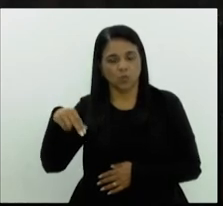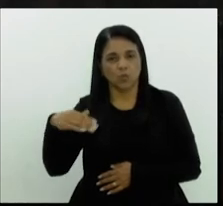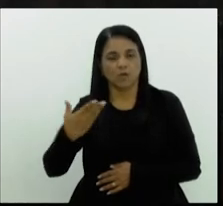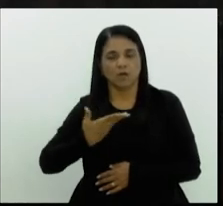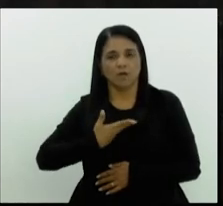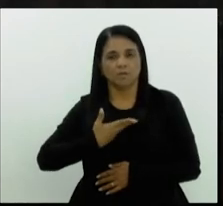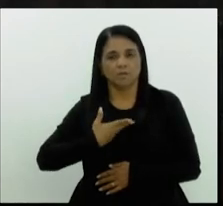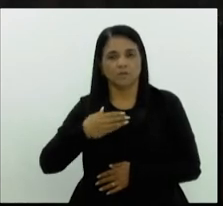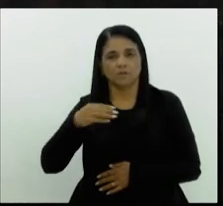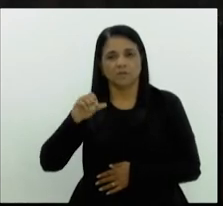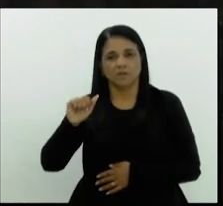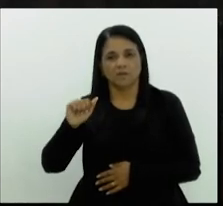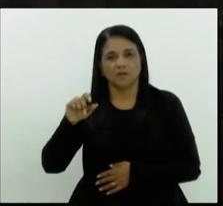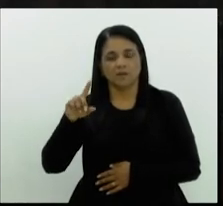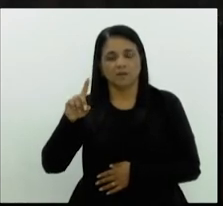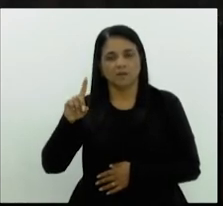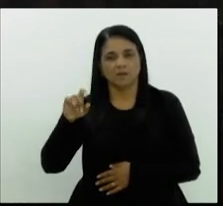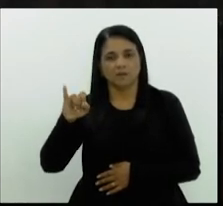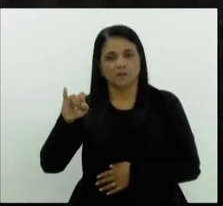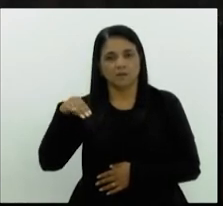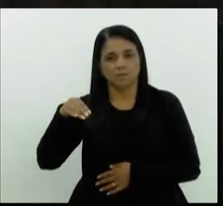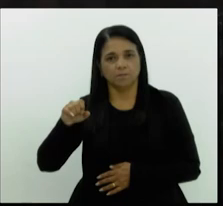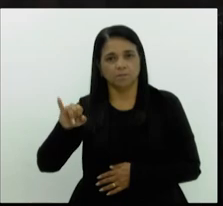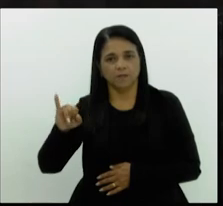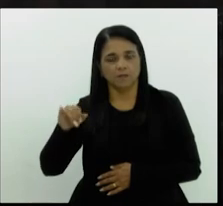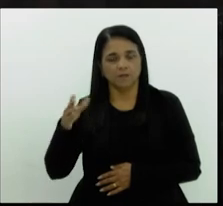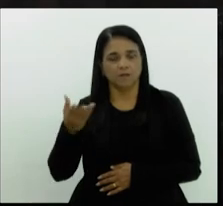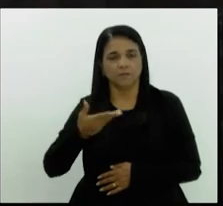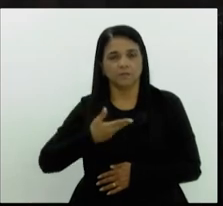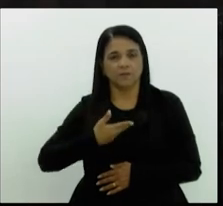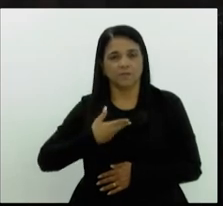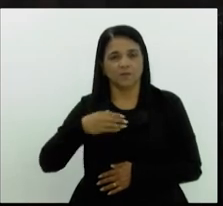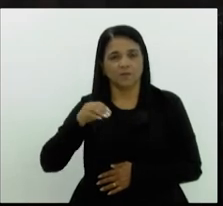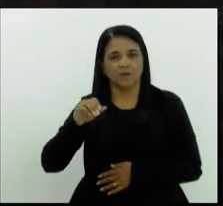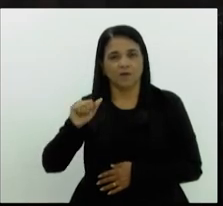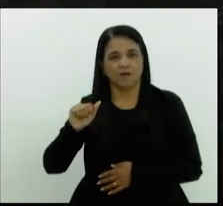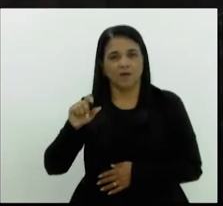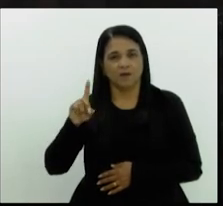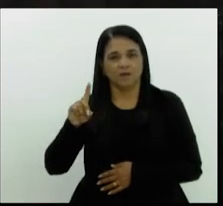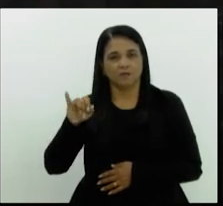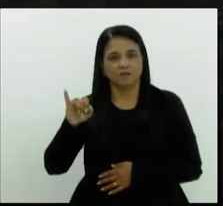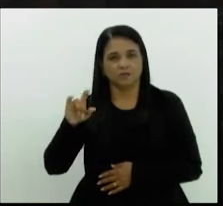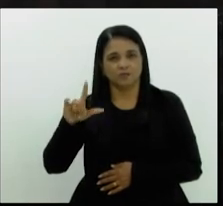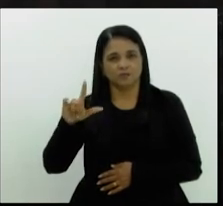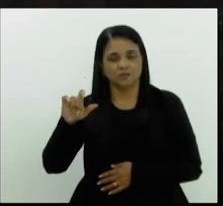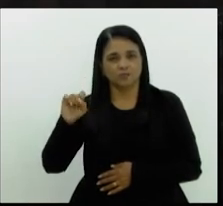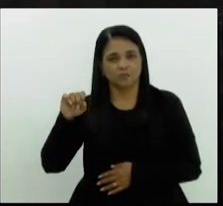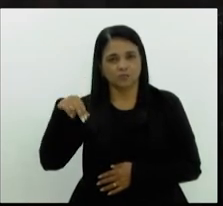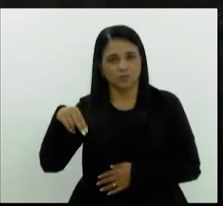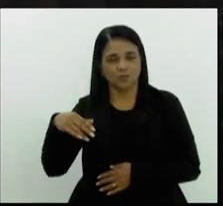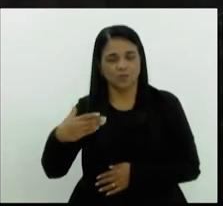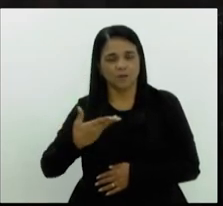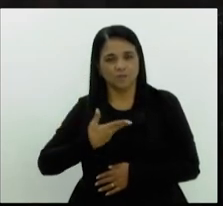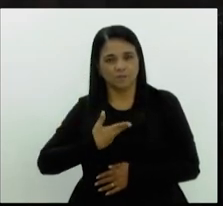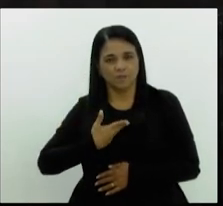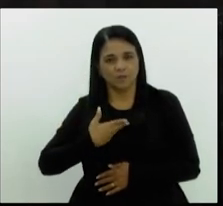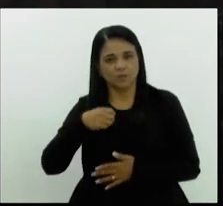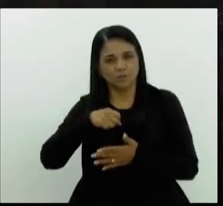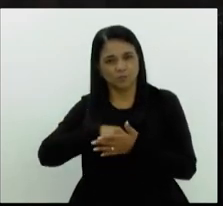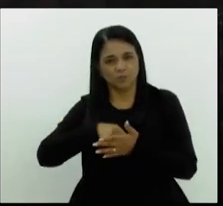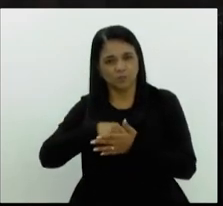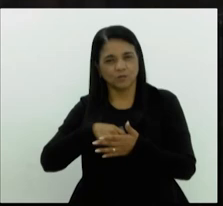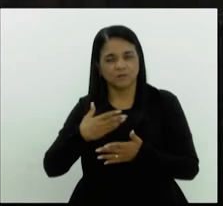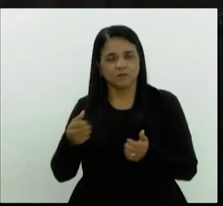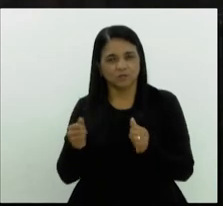de lutas, Adilson, companheiro também de lutas, ao Admir,